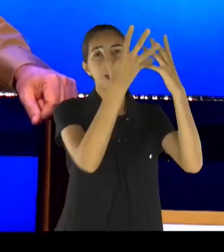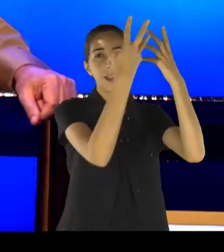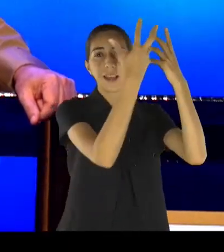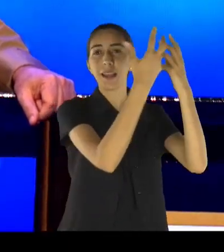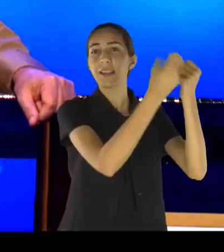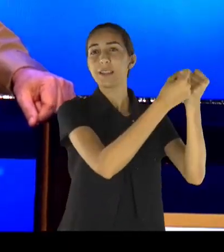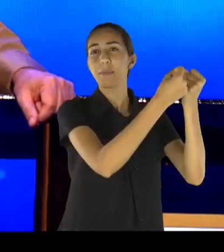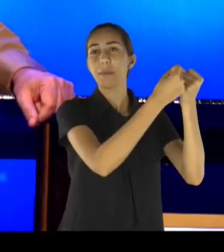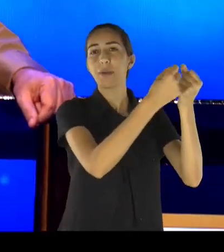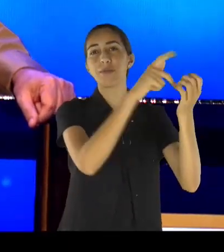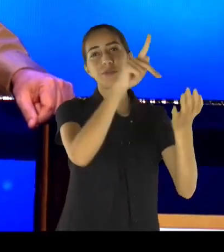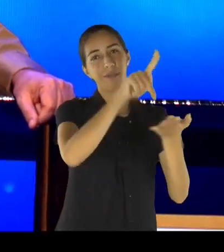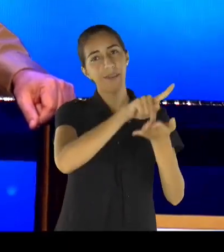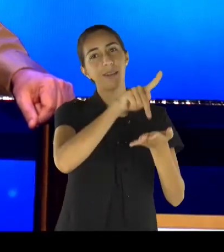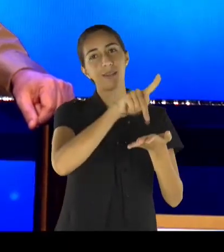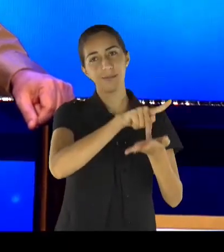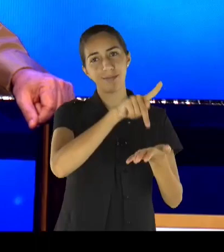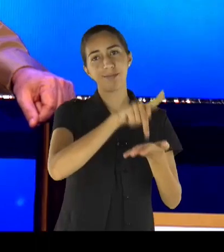você não tem a dimensão,